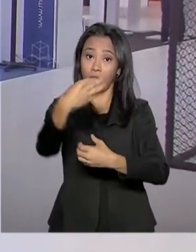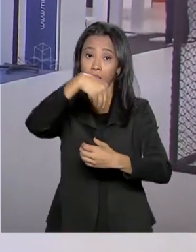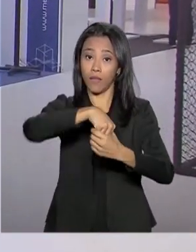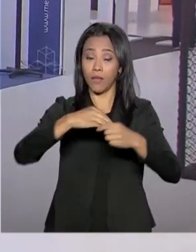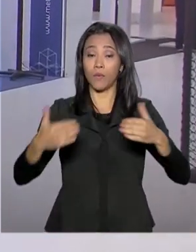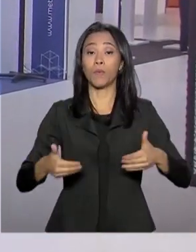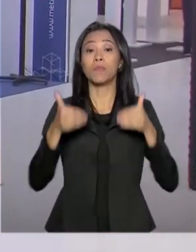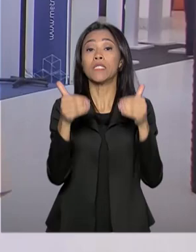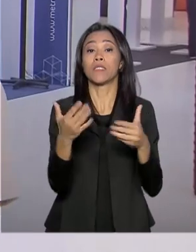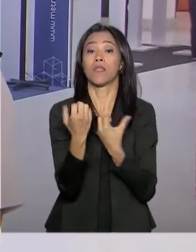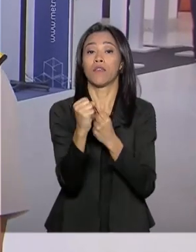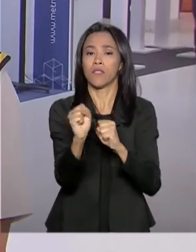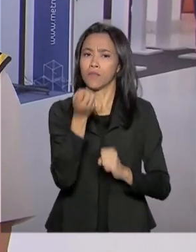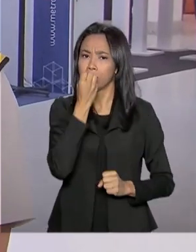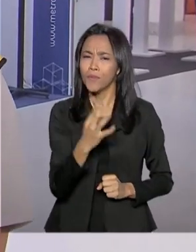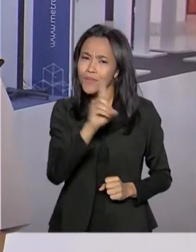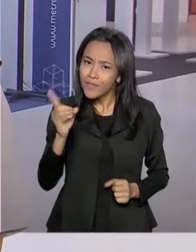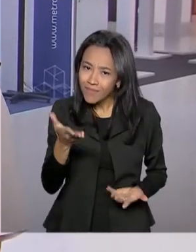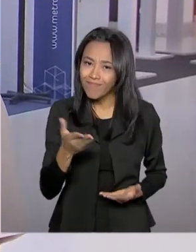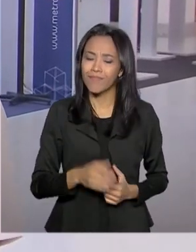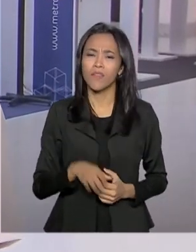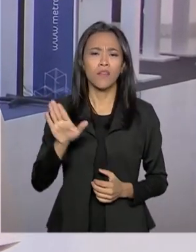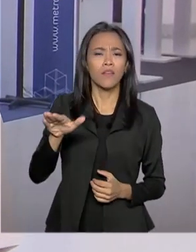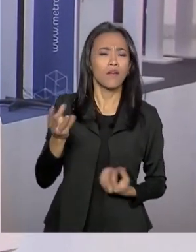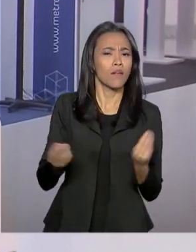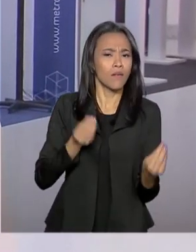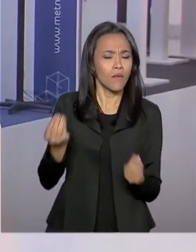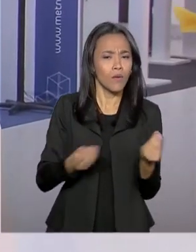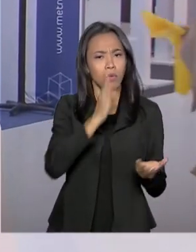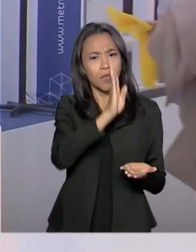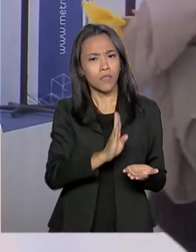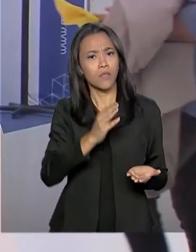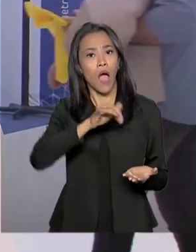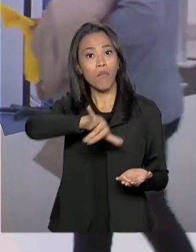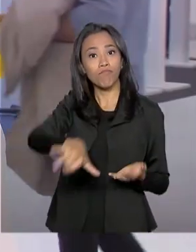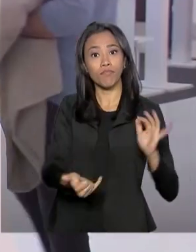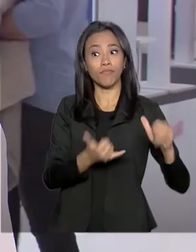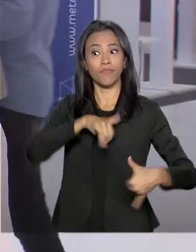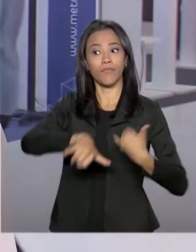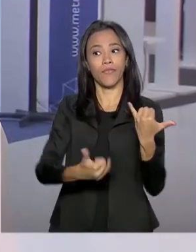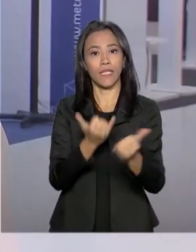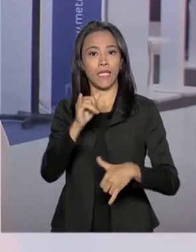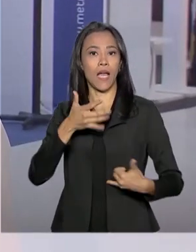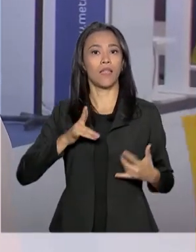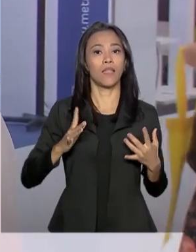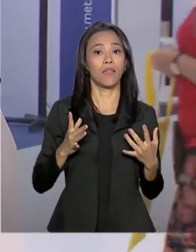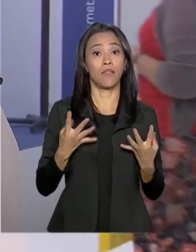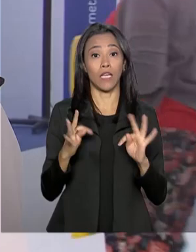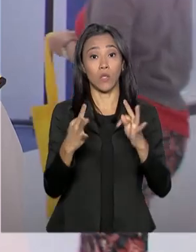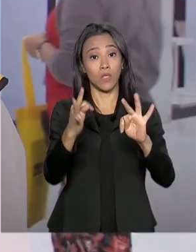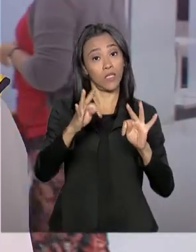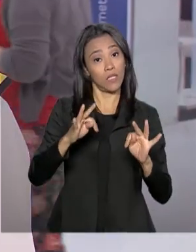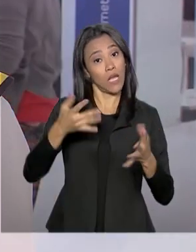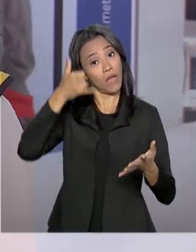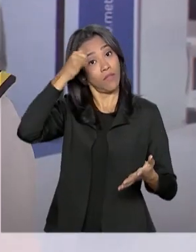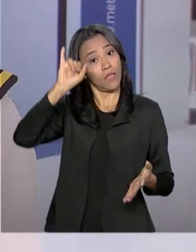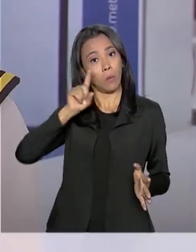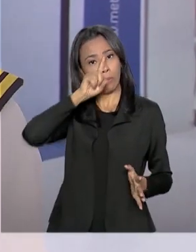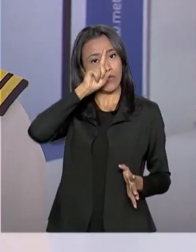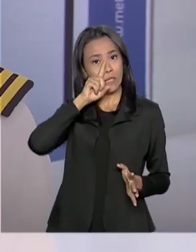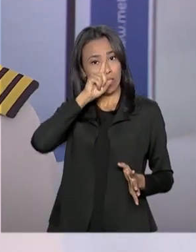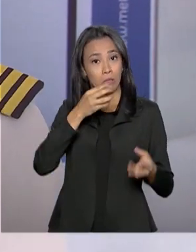Bom dia, capitão. De que maneira o Brasil pode aproveitar essa tecnologia sem colocar em risco a vida da população?